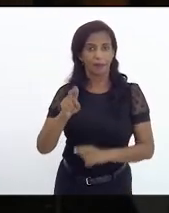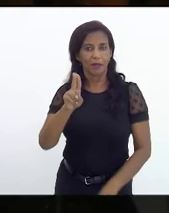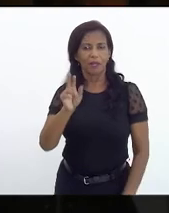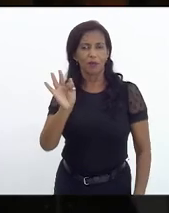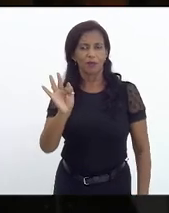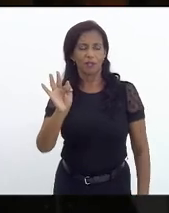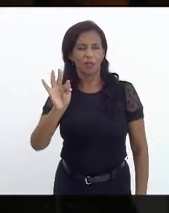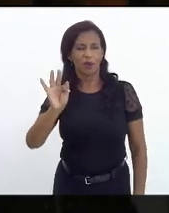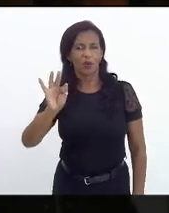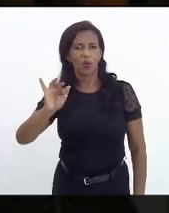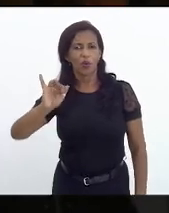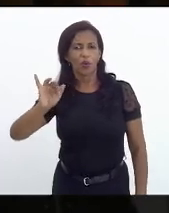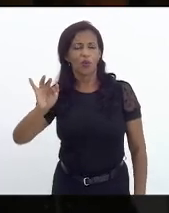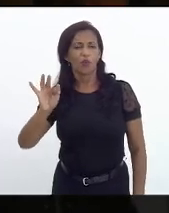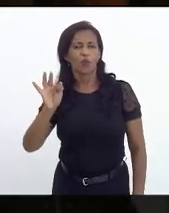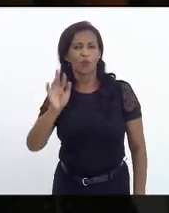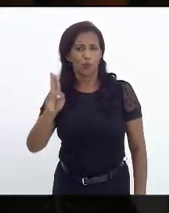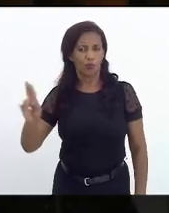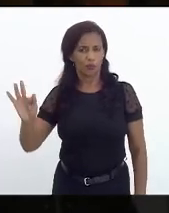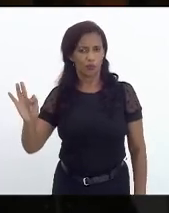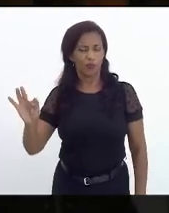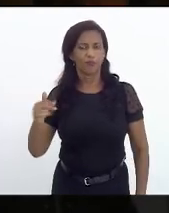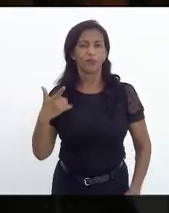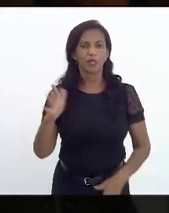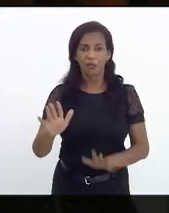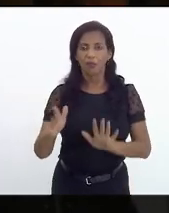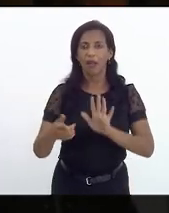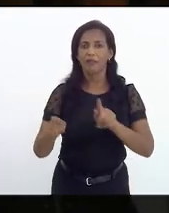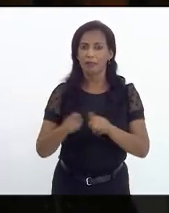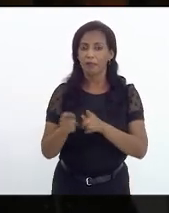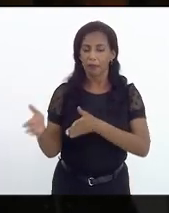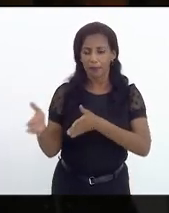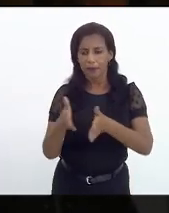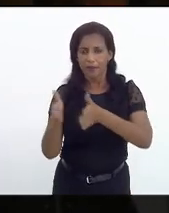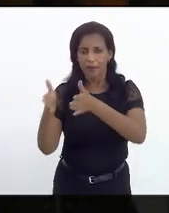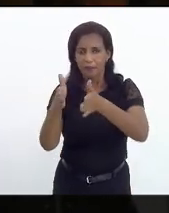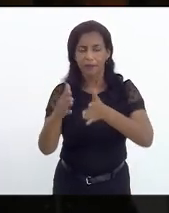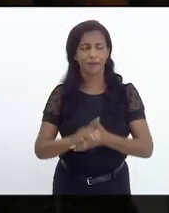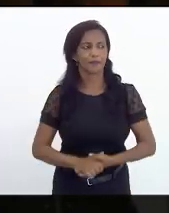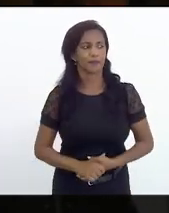Federal Fluminense do Programa de Pós-Graduação e Administração que vai por esse caminho também